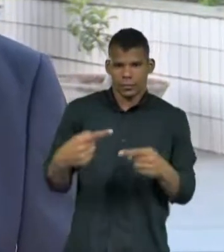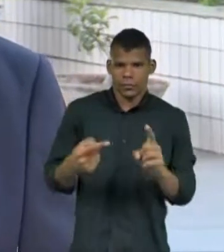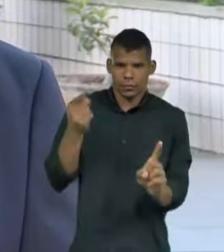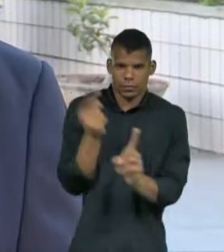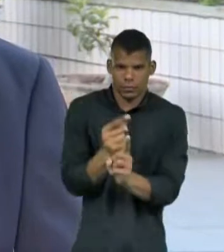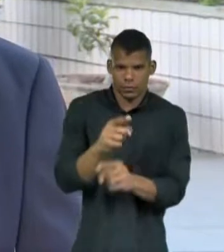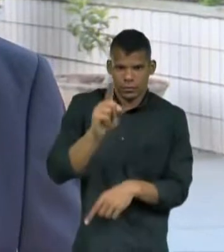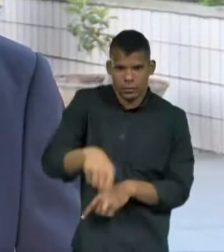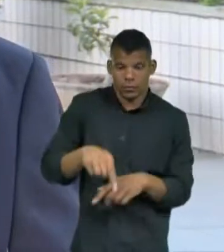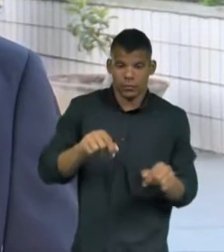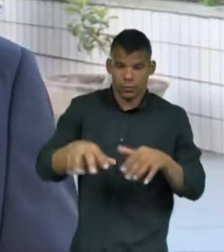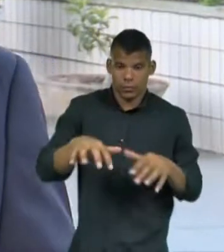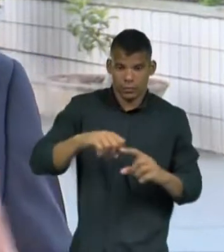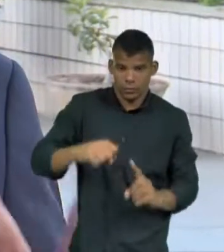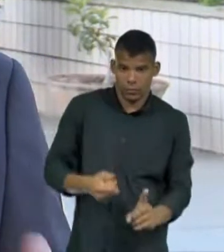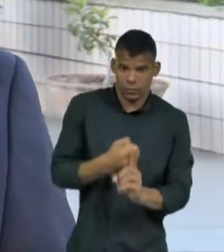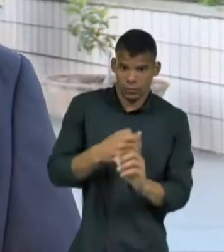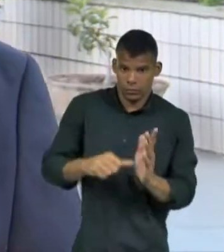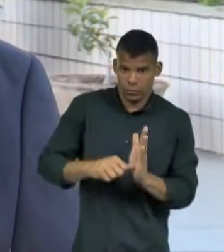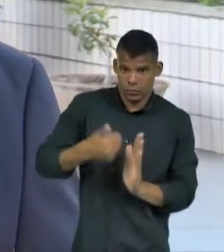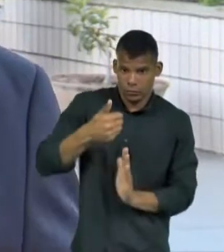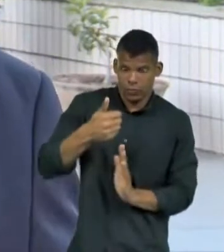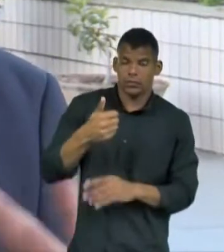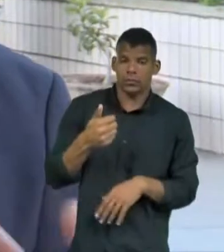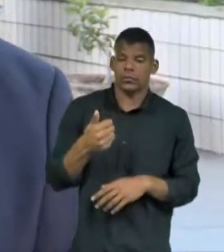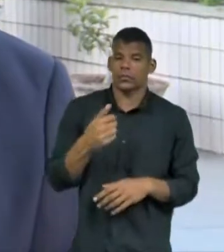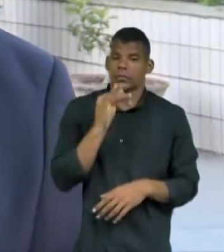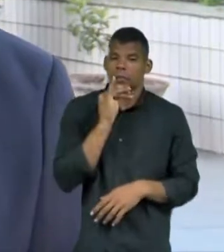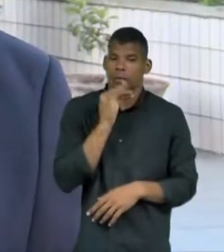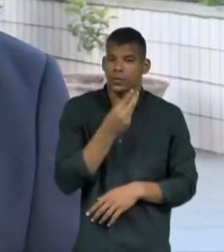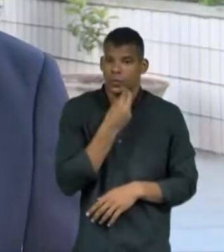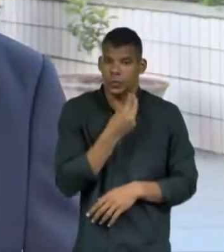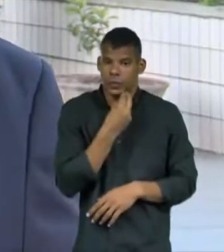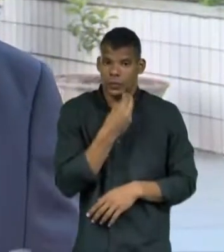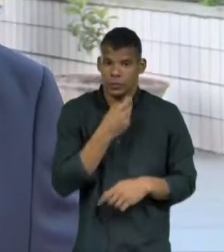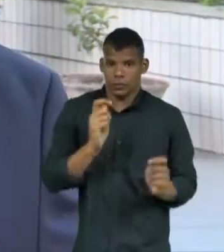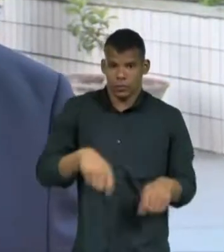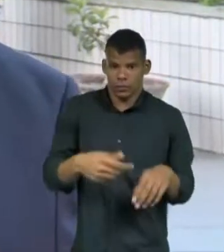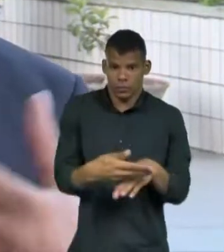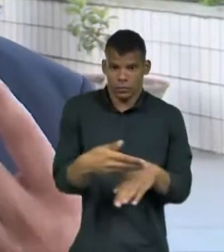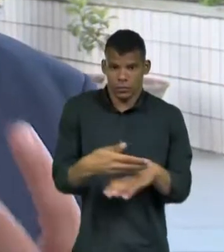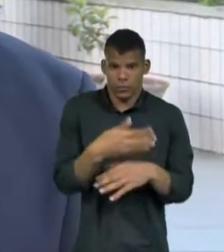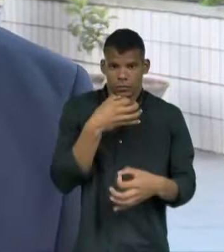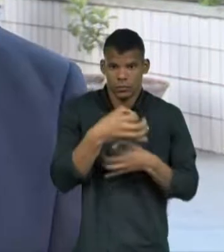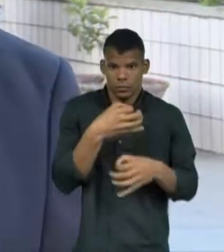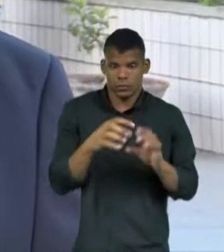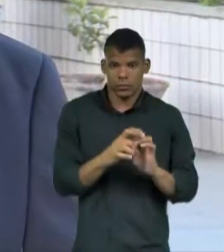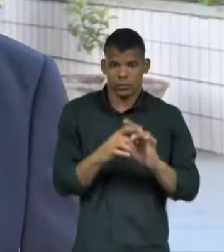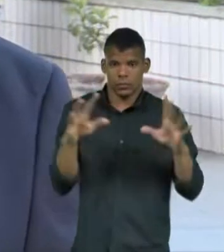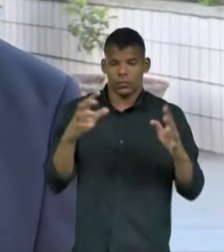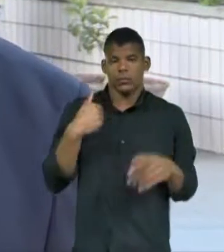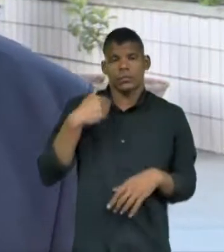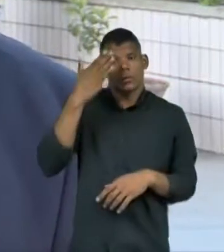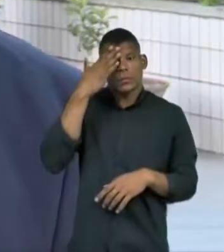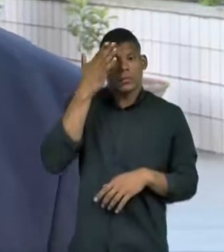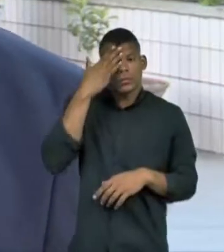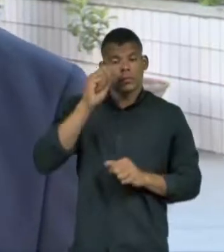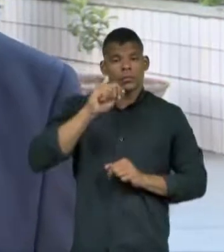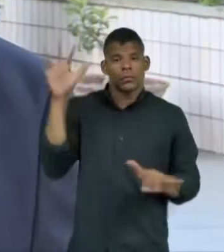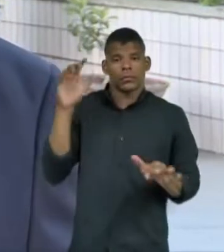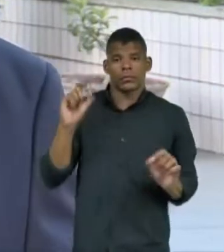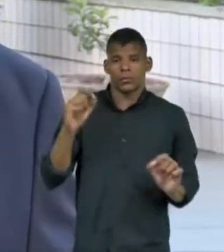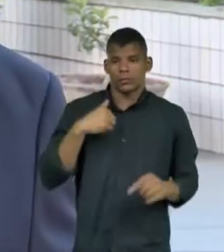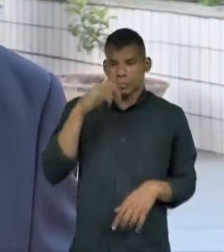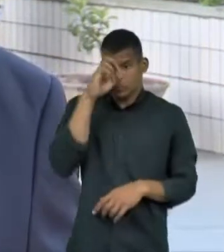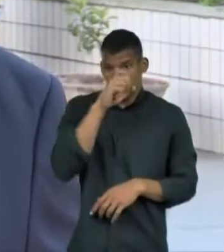os movimentos sociais, as redes. E aí, quando eles têm a oportunidade de participar democraticamente, de entender que aquilo que foi aprendido na